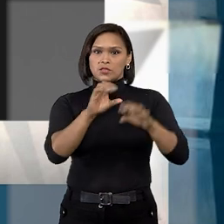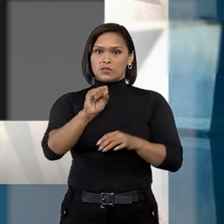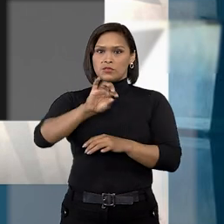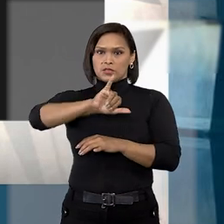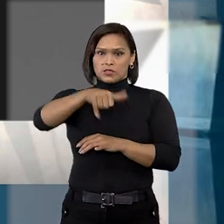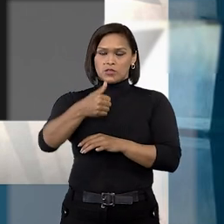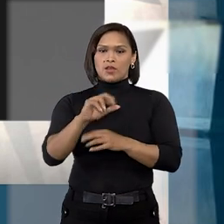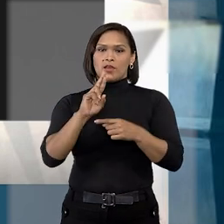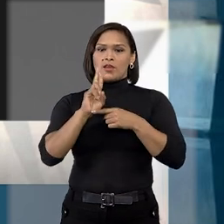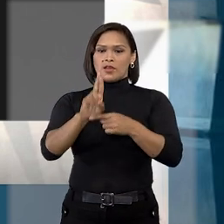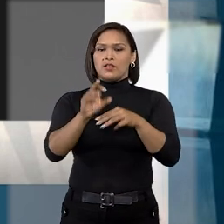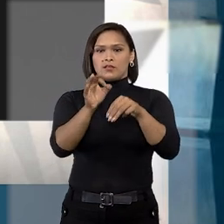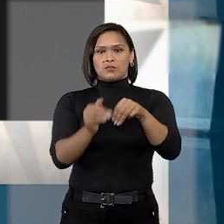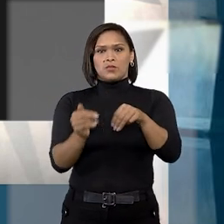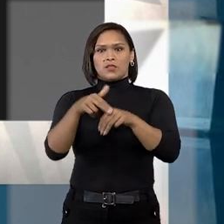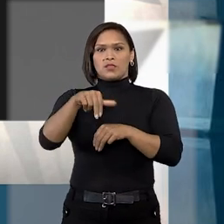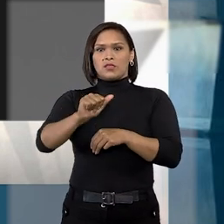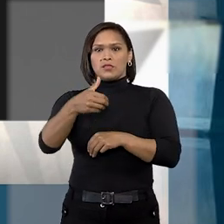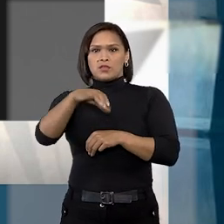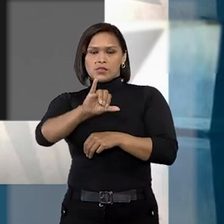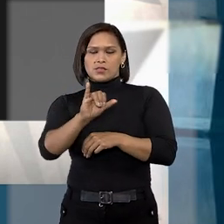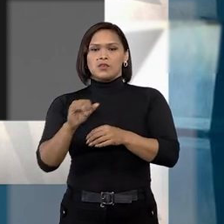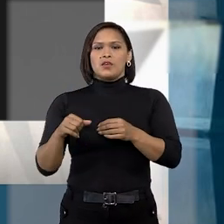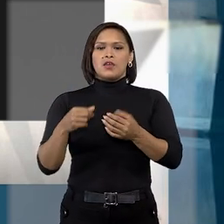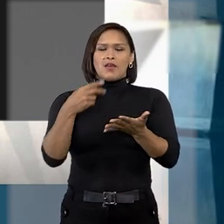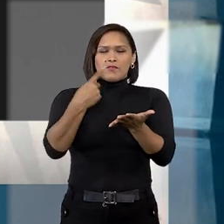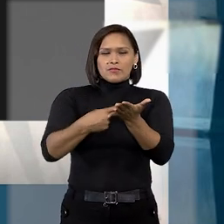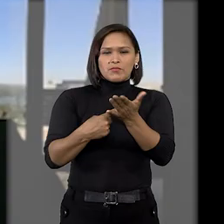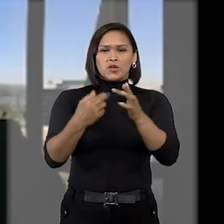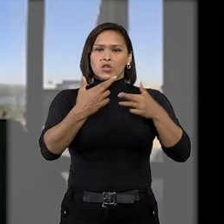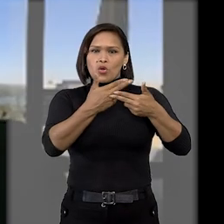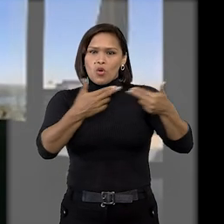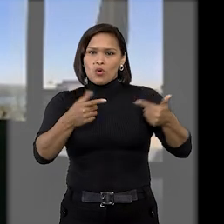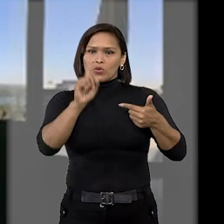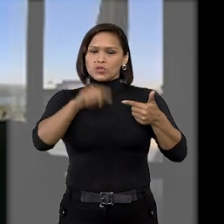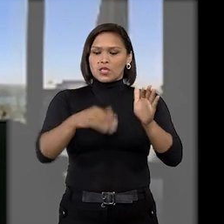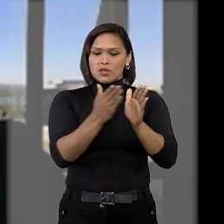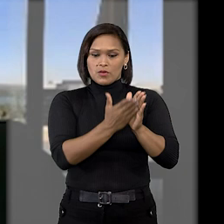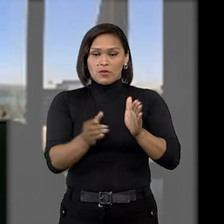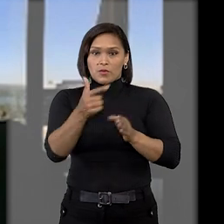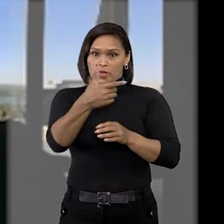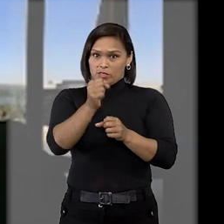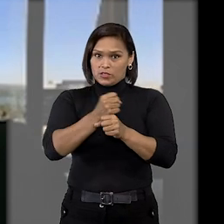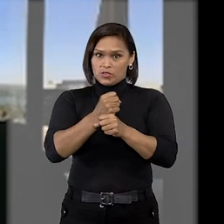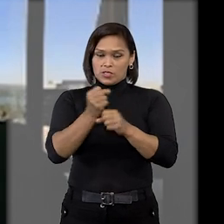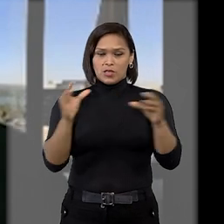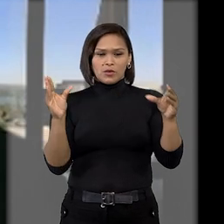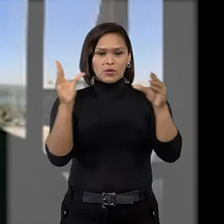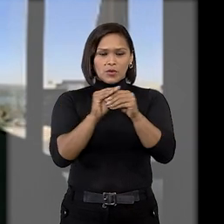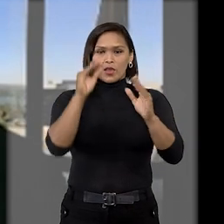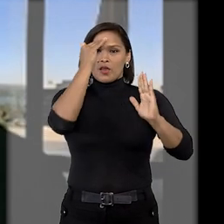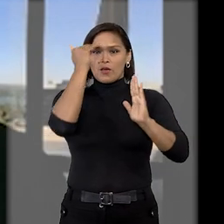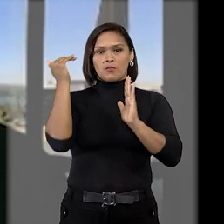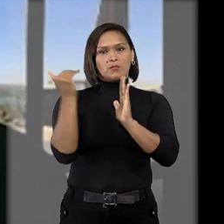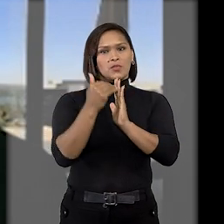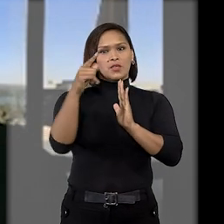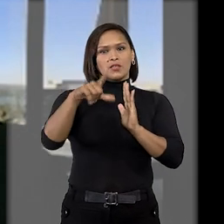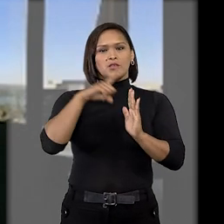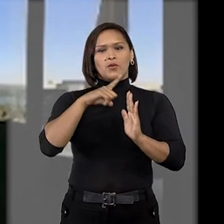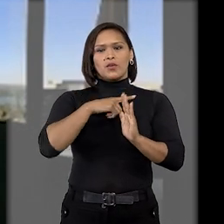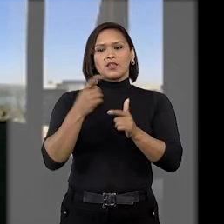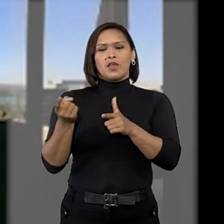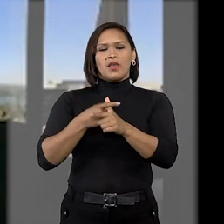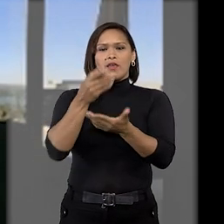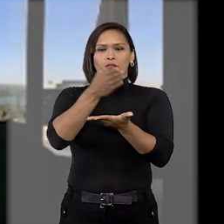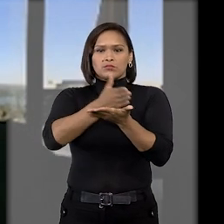A relatora ministra Nancy Andrigui afirmou, entre outras coisas, que o prazo de dois anos se restringe às obrigações que o sedente